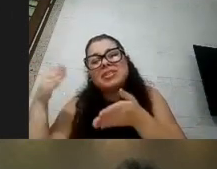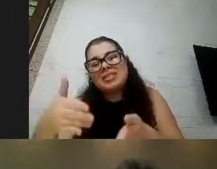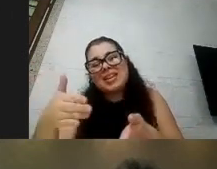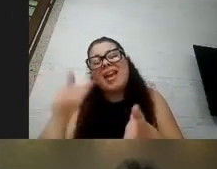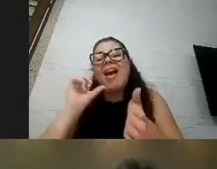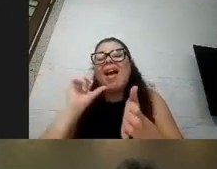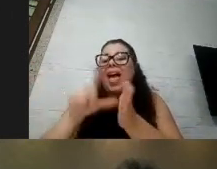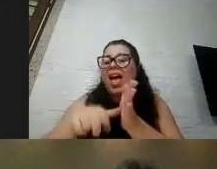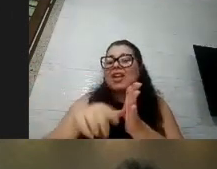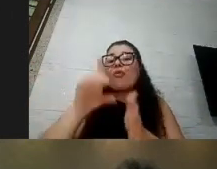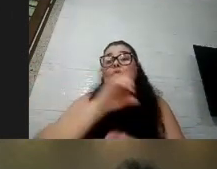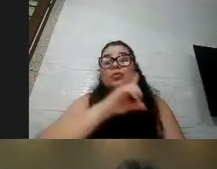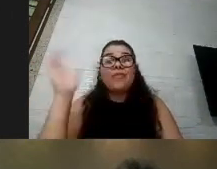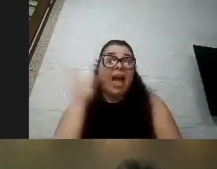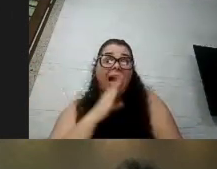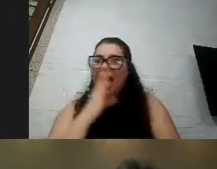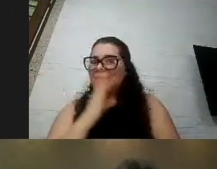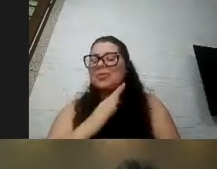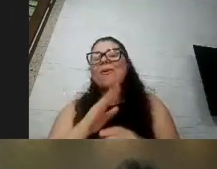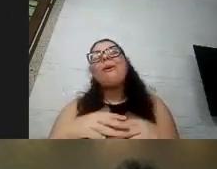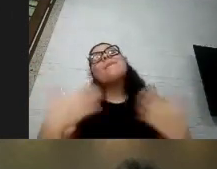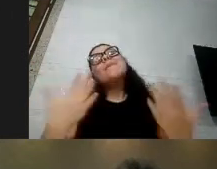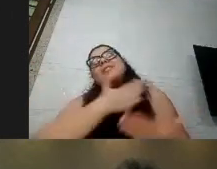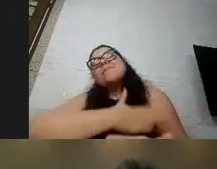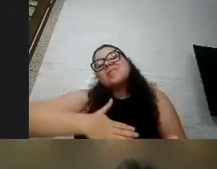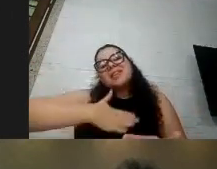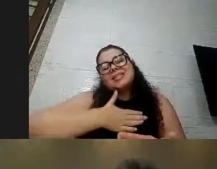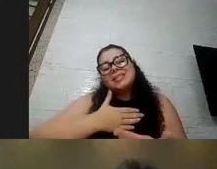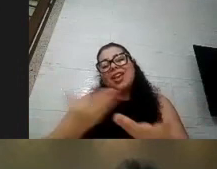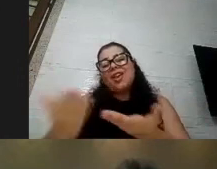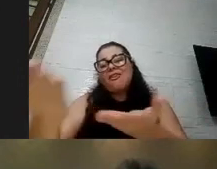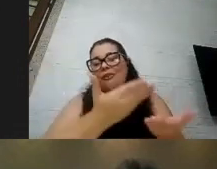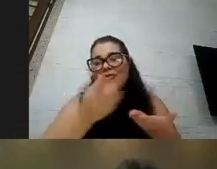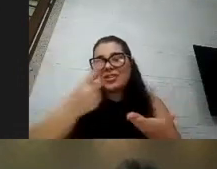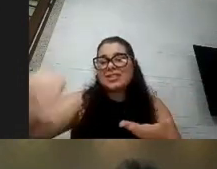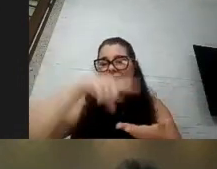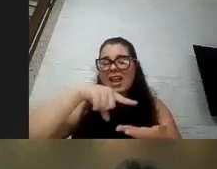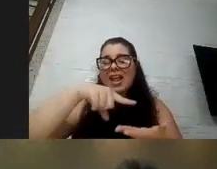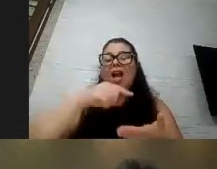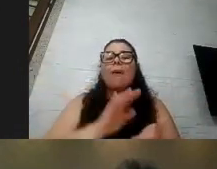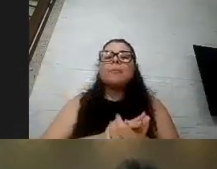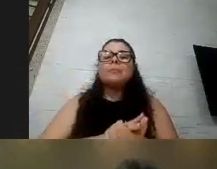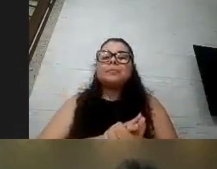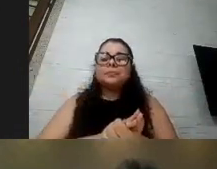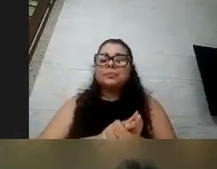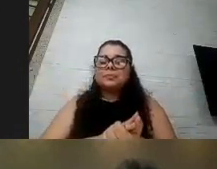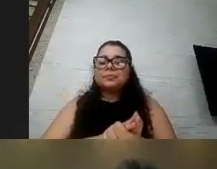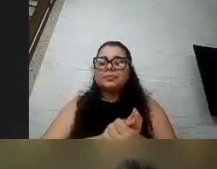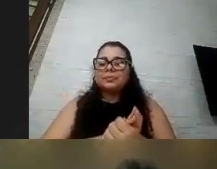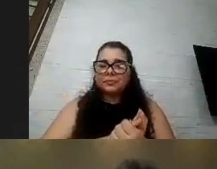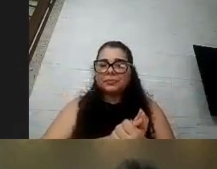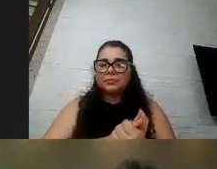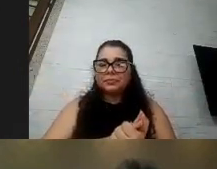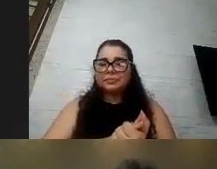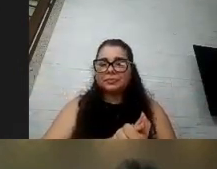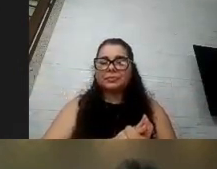corrido mas enorme prazer ter todos vocês aqui eu sou uma das cofundadoras do movimento Down esse